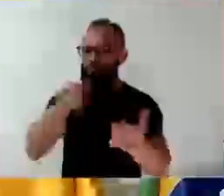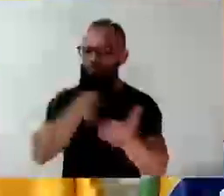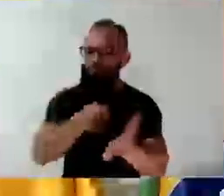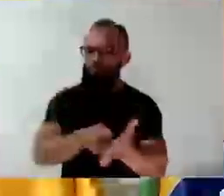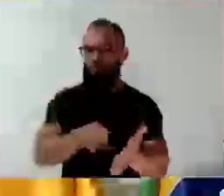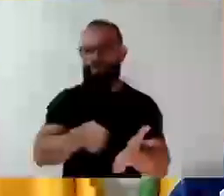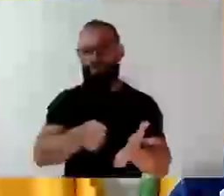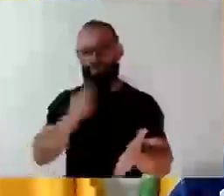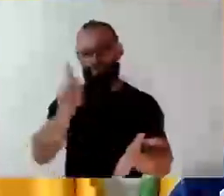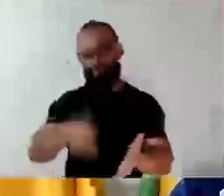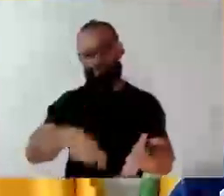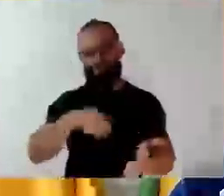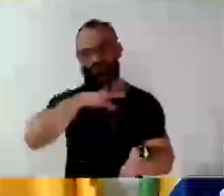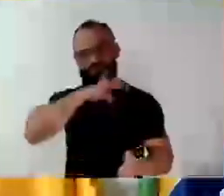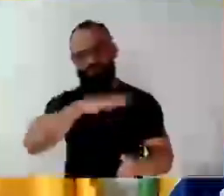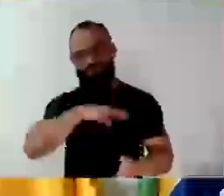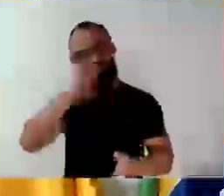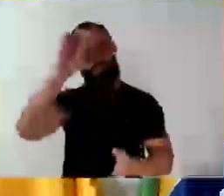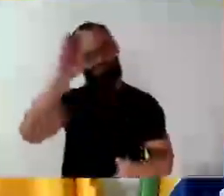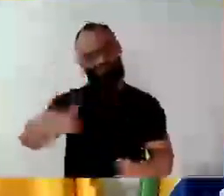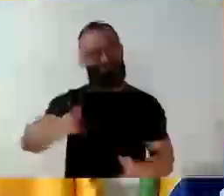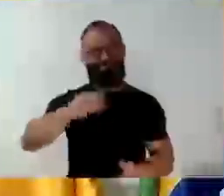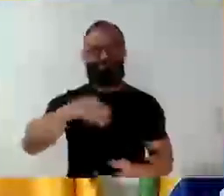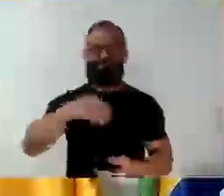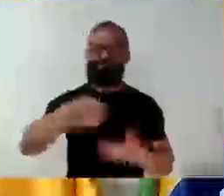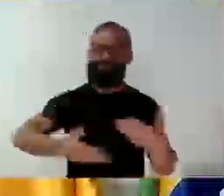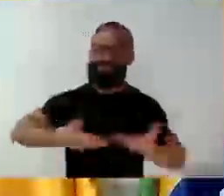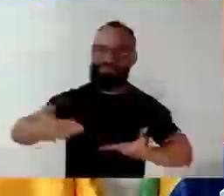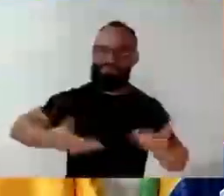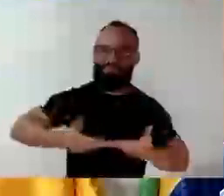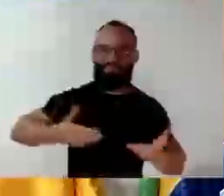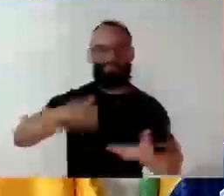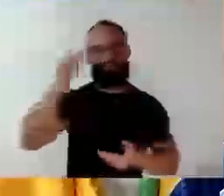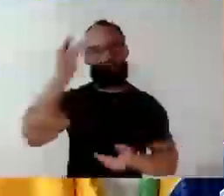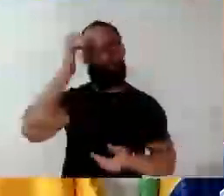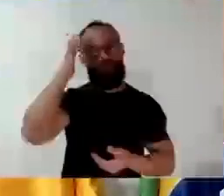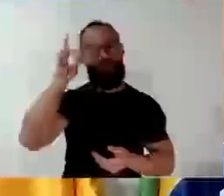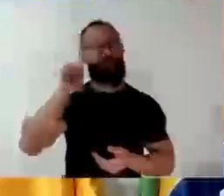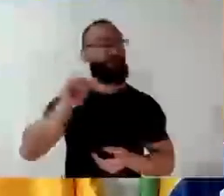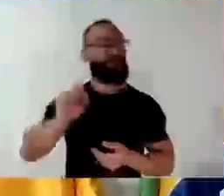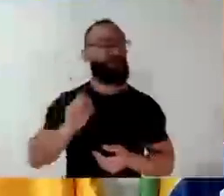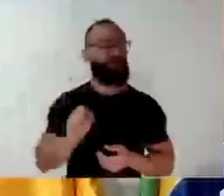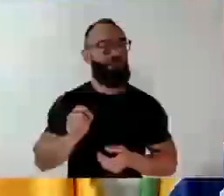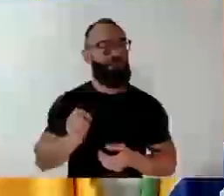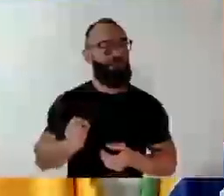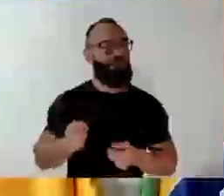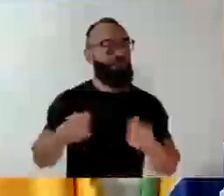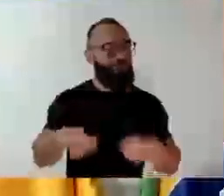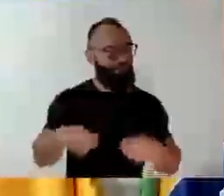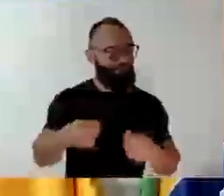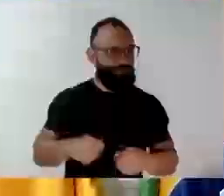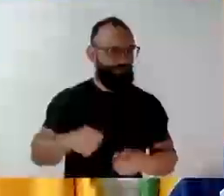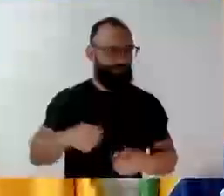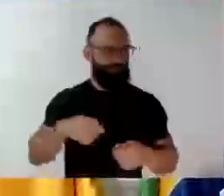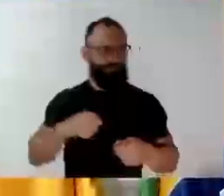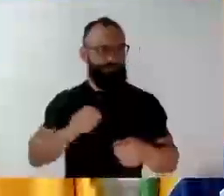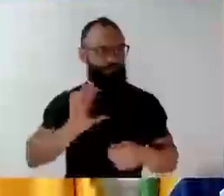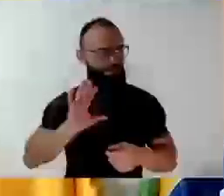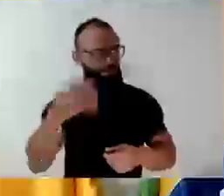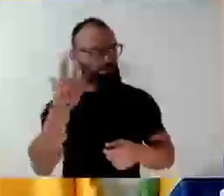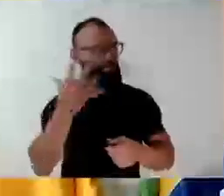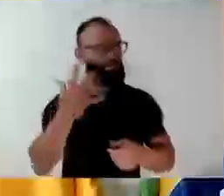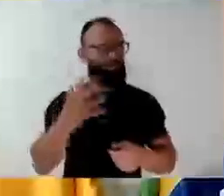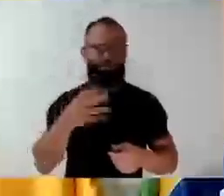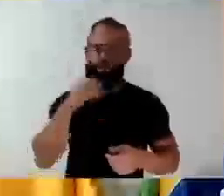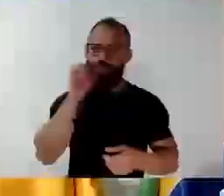os serviços. Eu acho que tem que tomar alguma providência o mais imediatamente